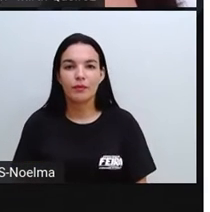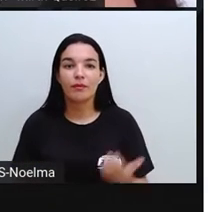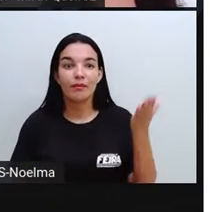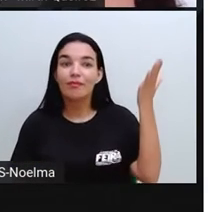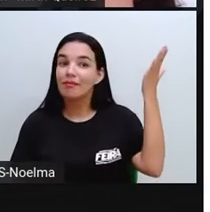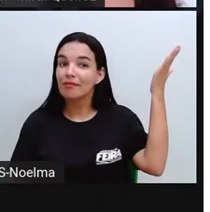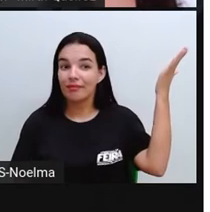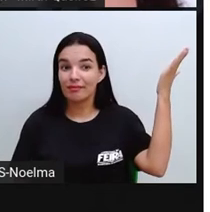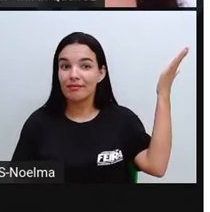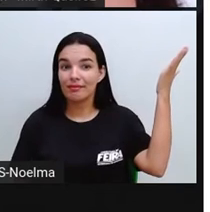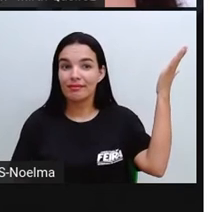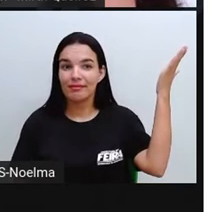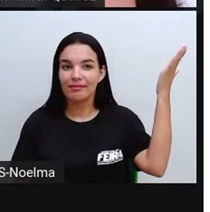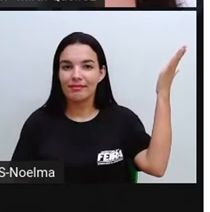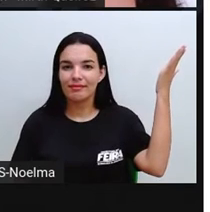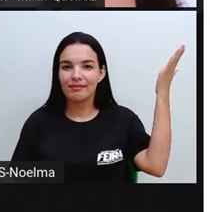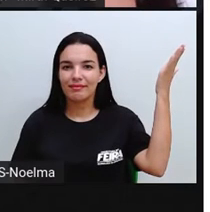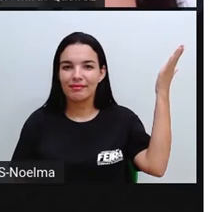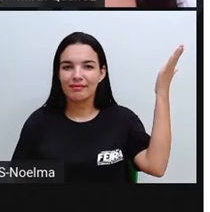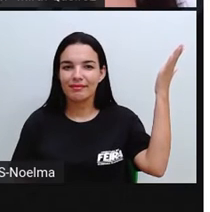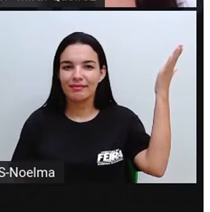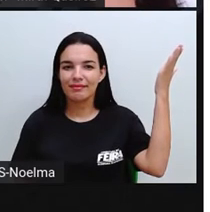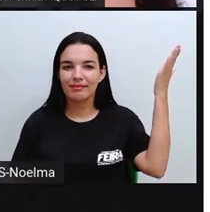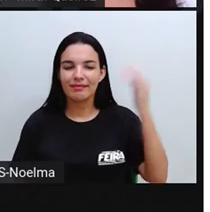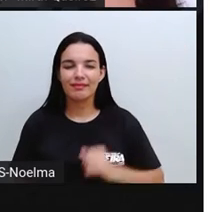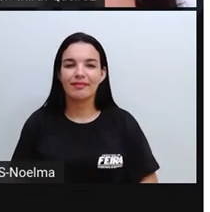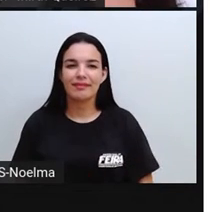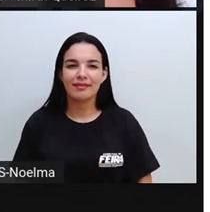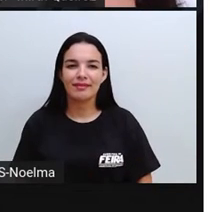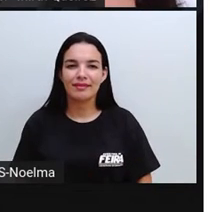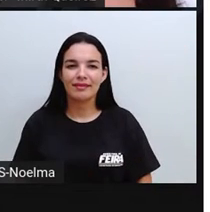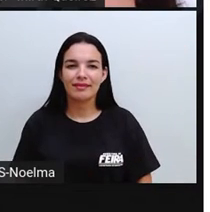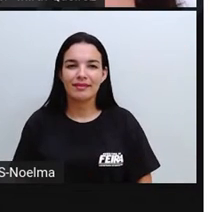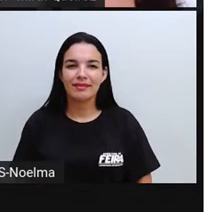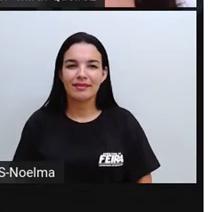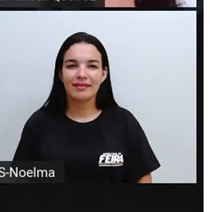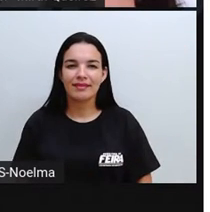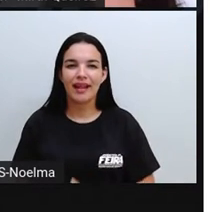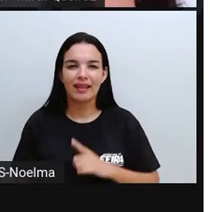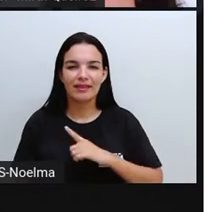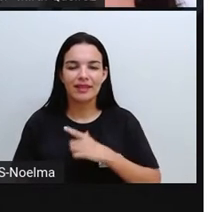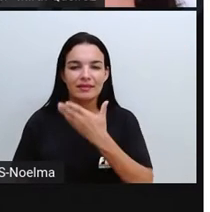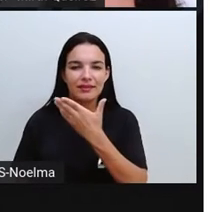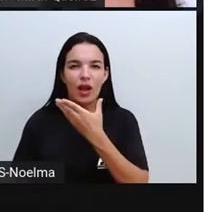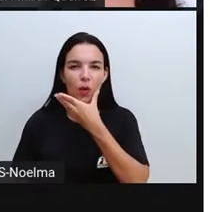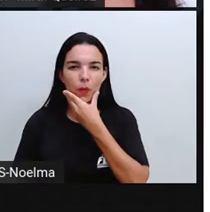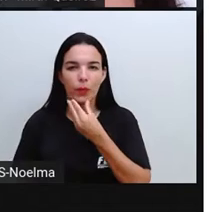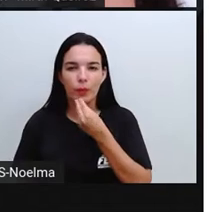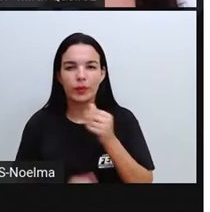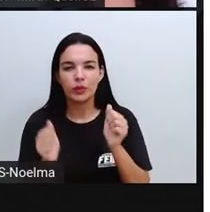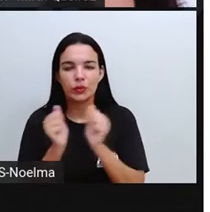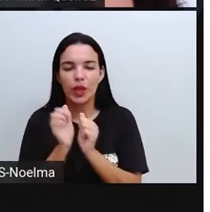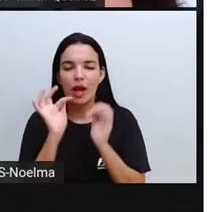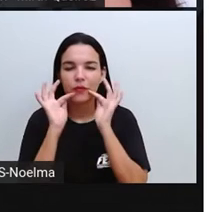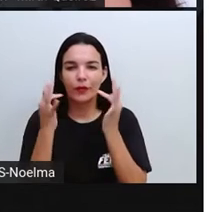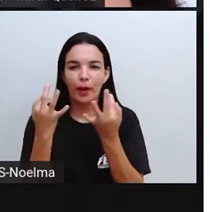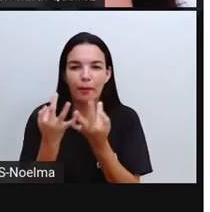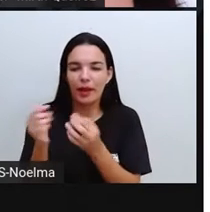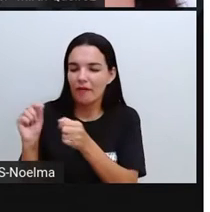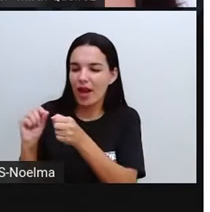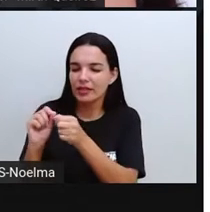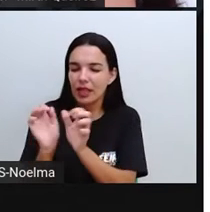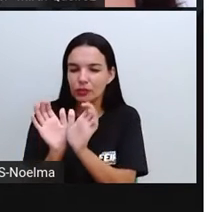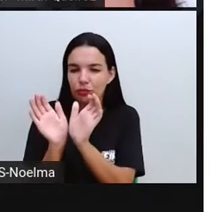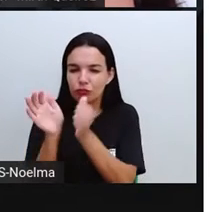figurativas aí do país. Aqui nós temos ele, né? E sua família aí construindo esses